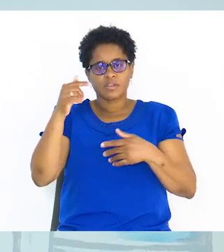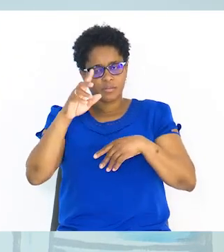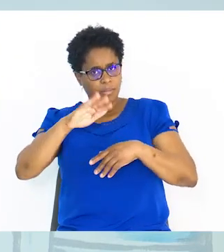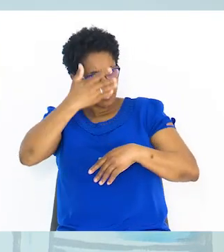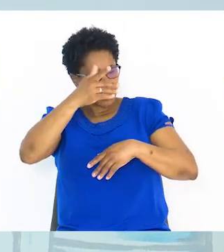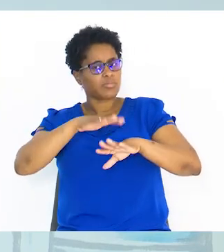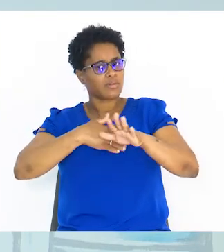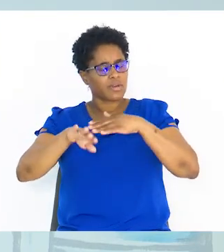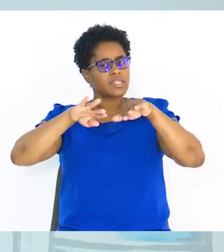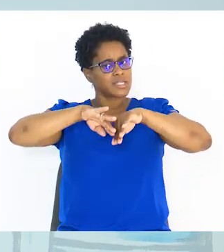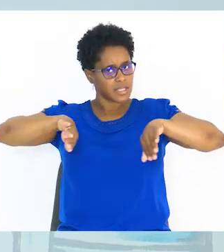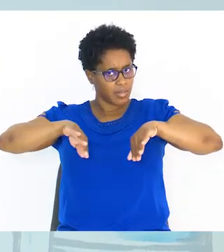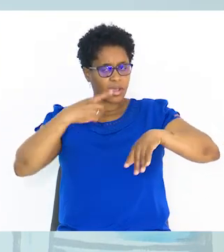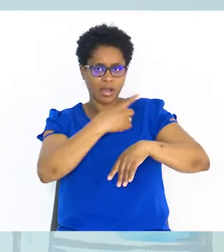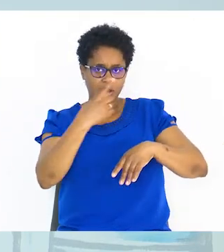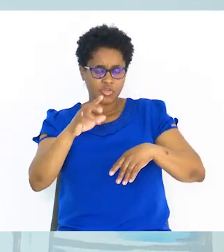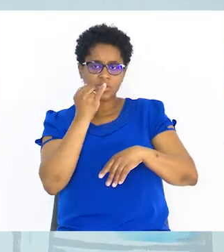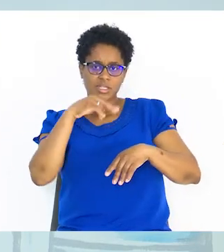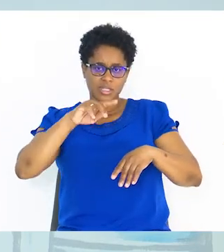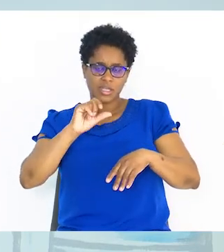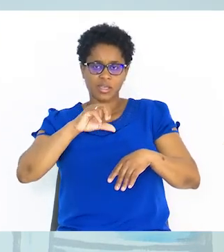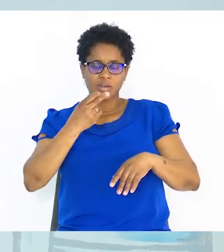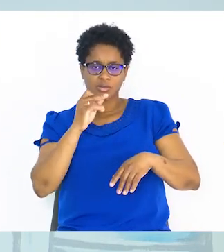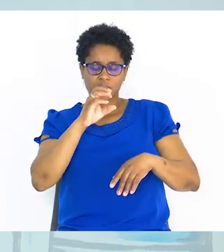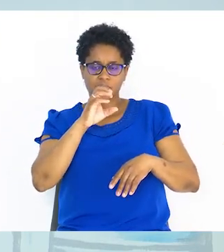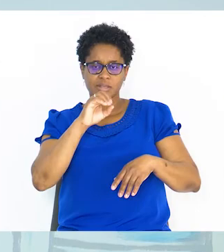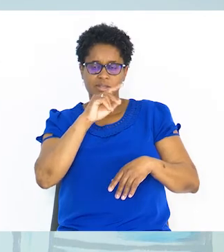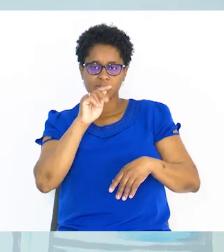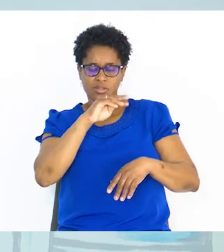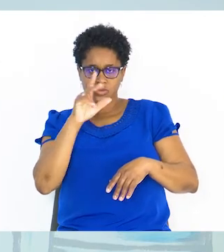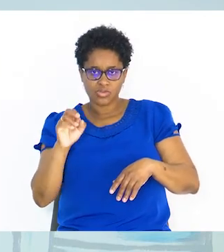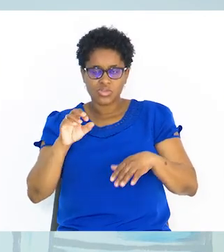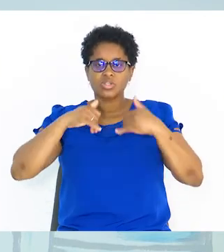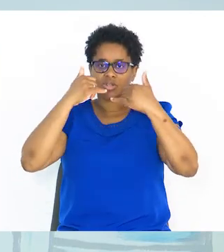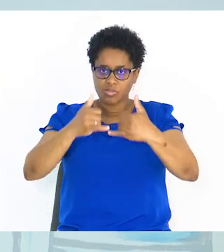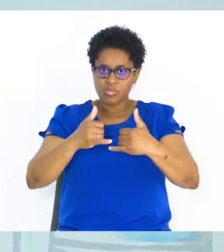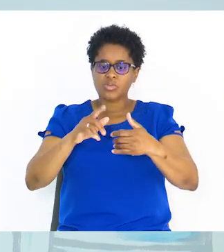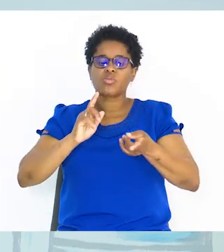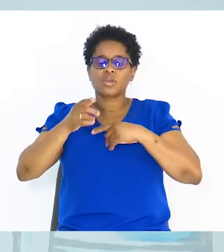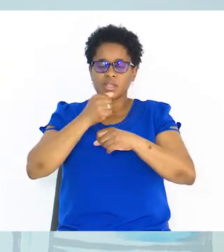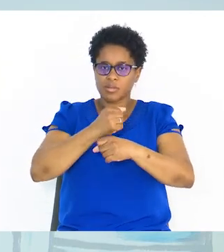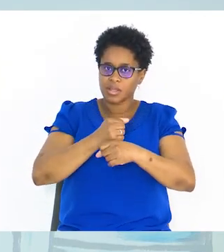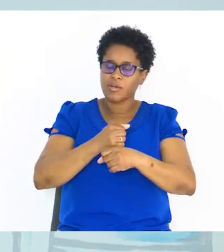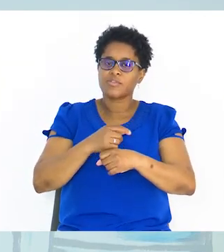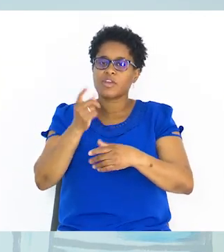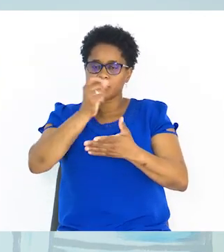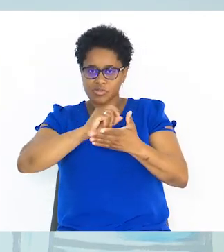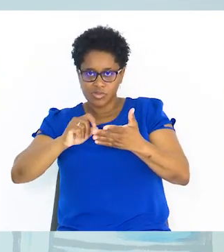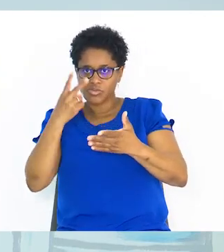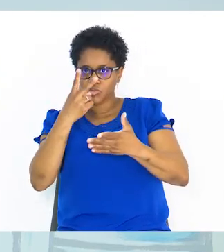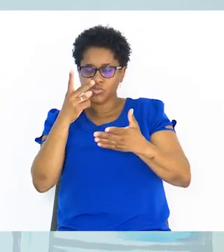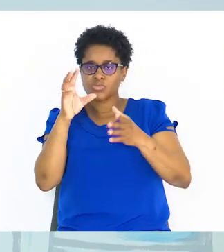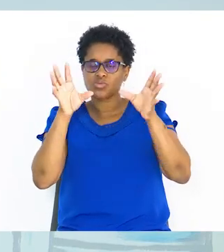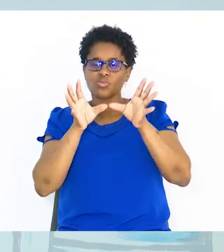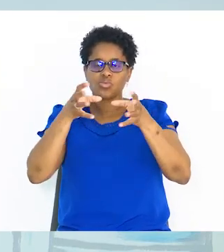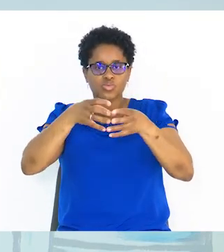vamos resolver separadamente cada uma das ineguações. Depois, o que vamos fazer? Vamos representar